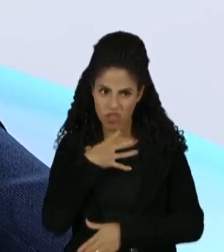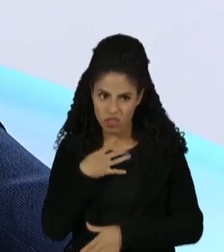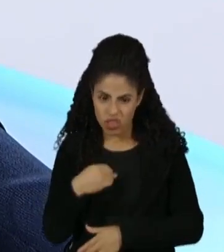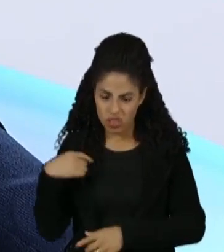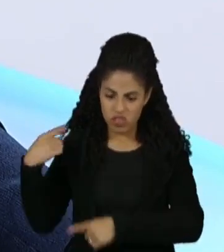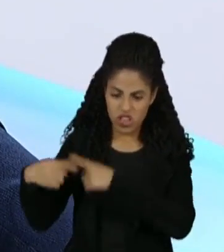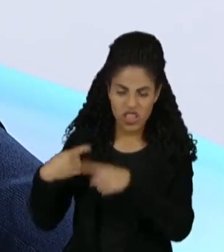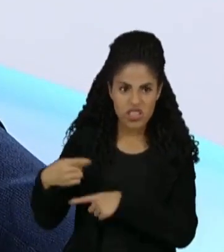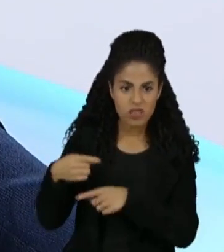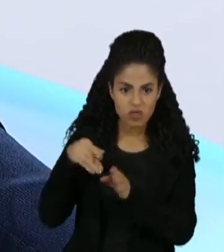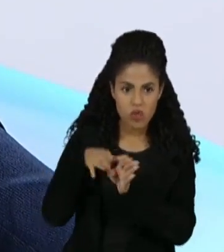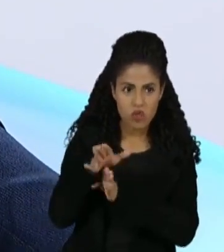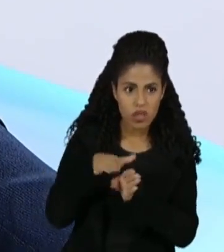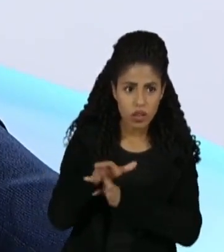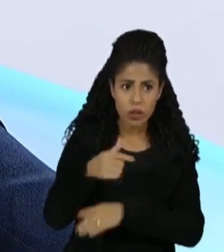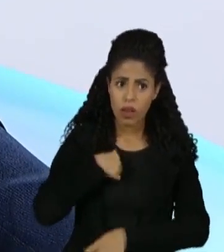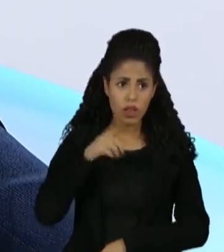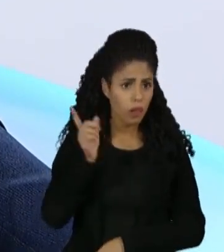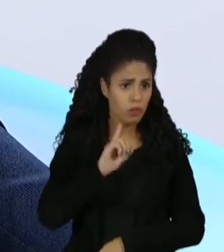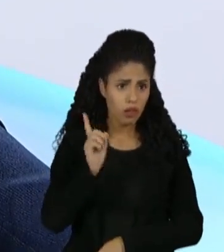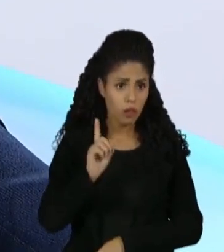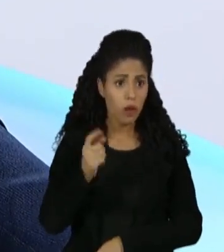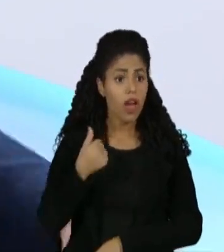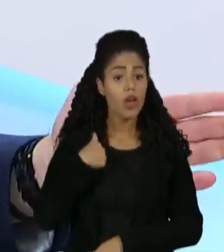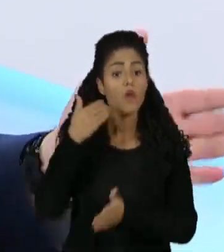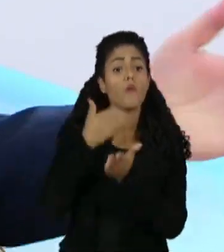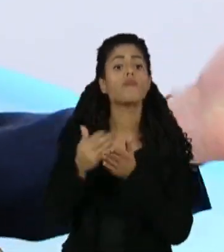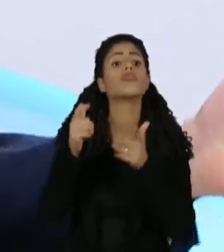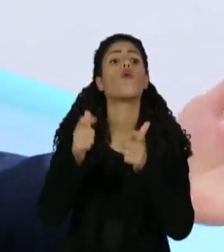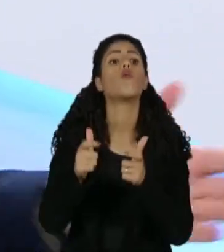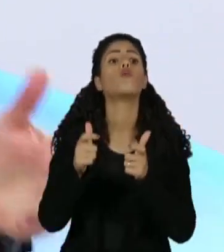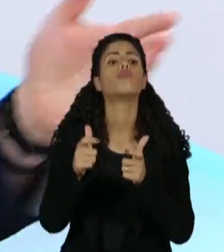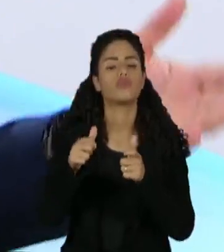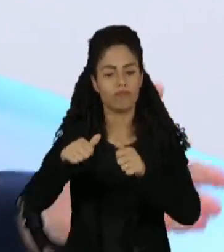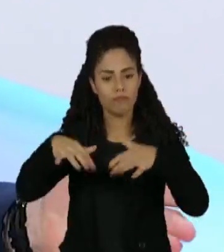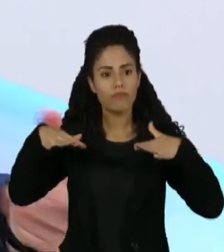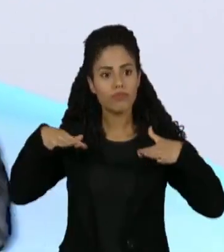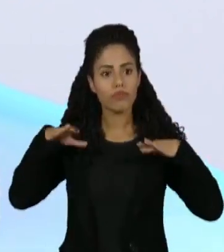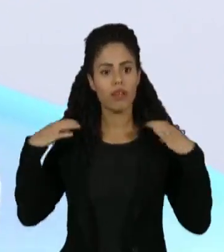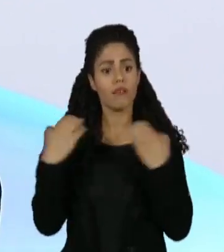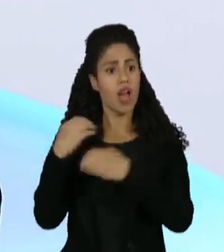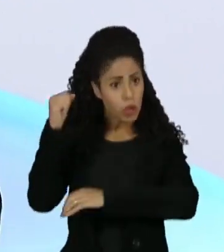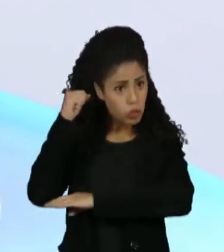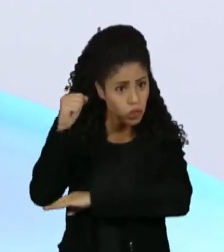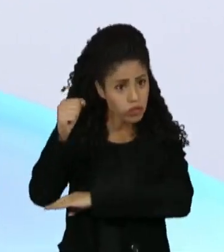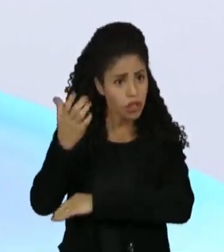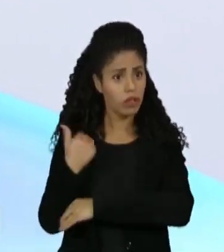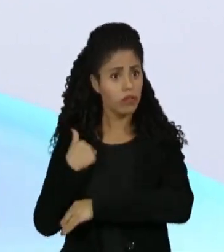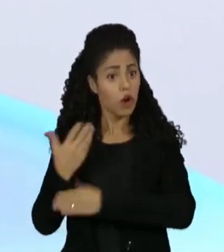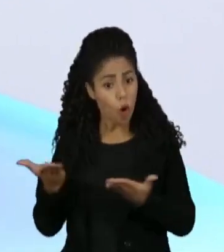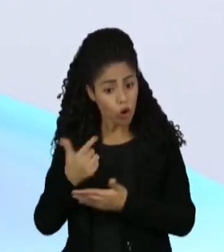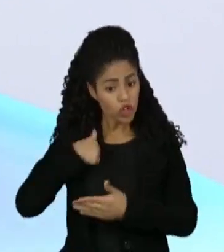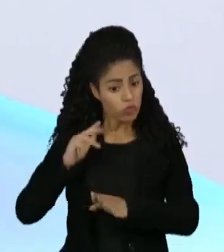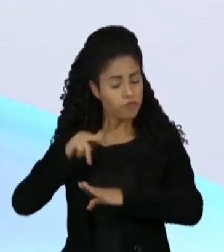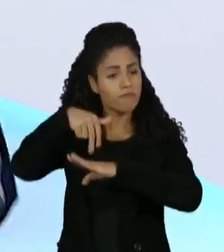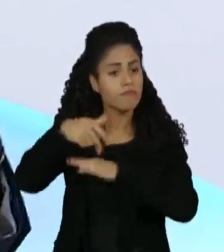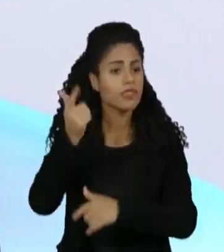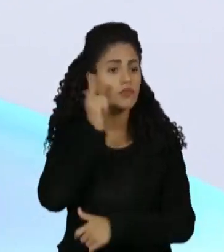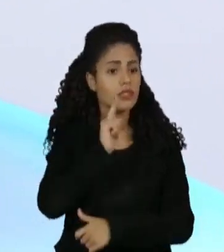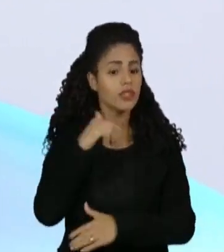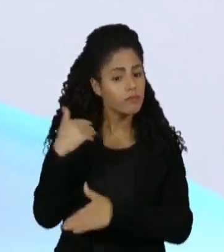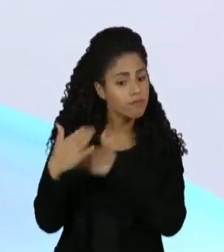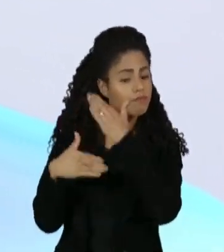sobrinho, neto de conselheiro. Eu vim nas arquibancadas e tive uma experiência de gestão na televisão. Acho que isso é uma contribuição para a gente